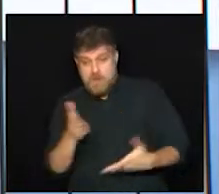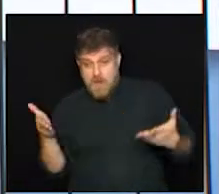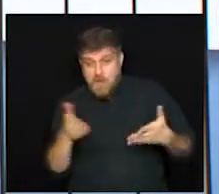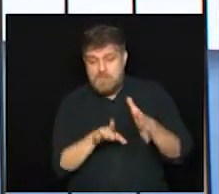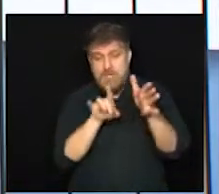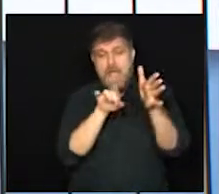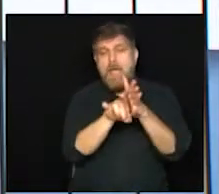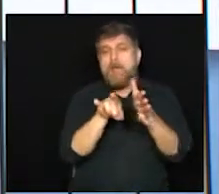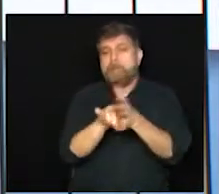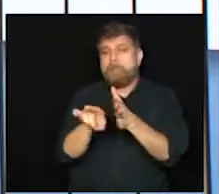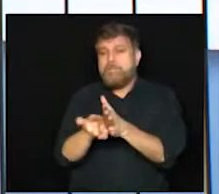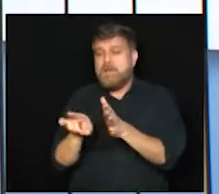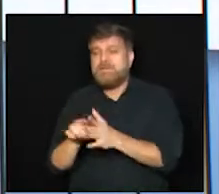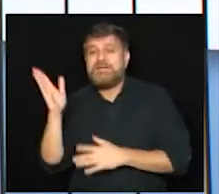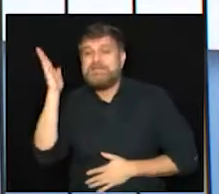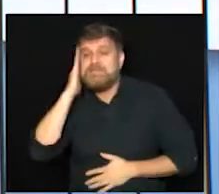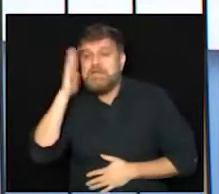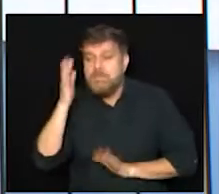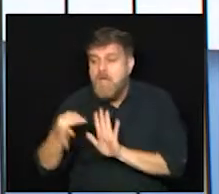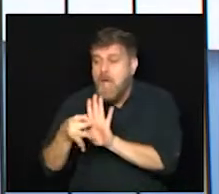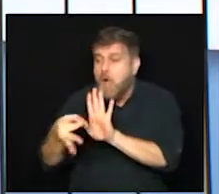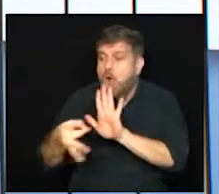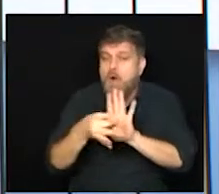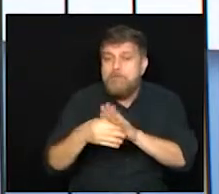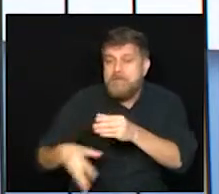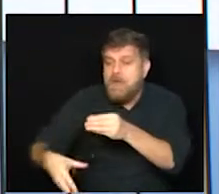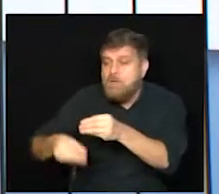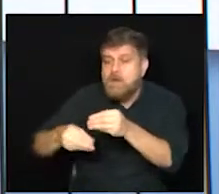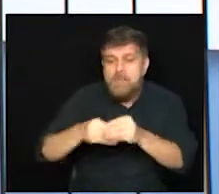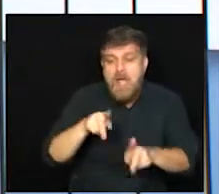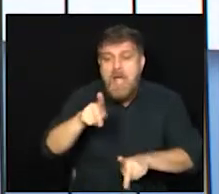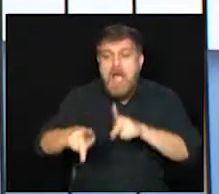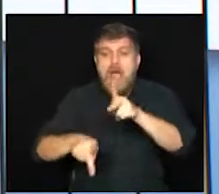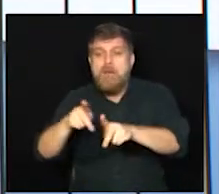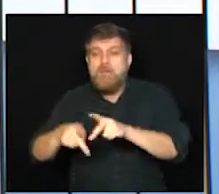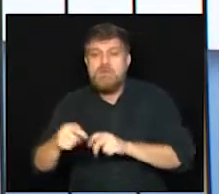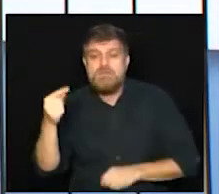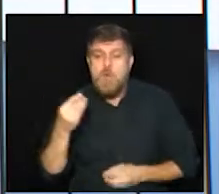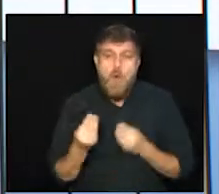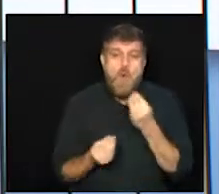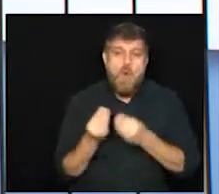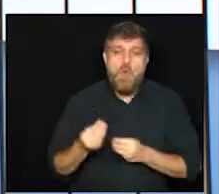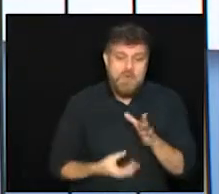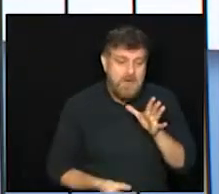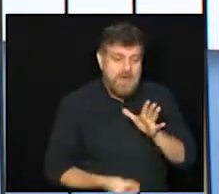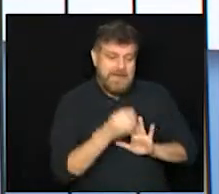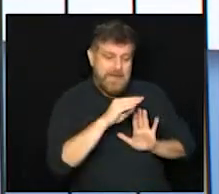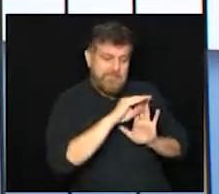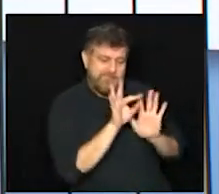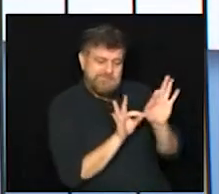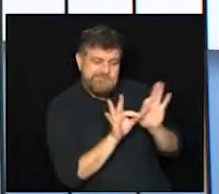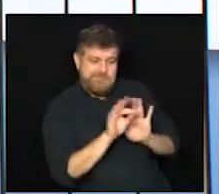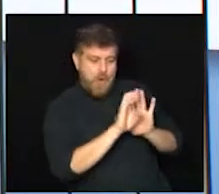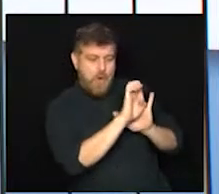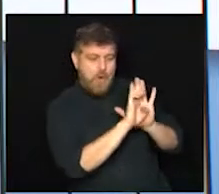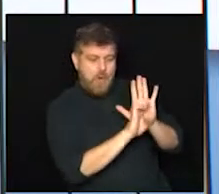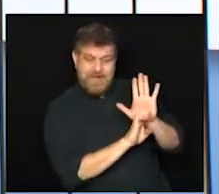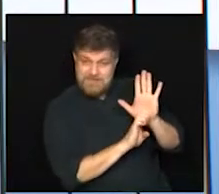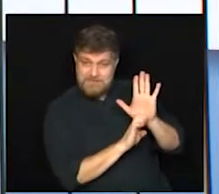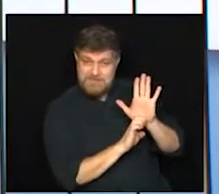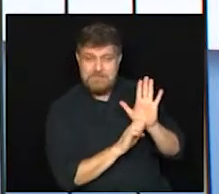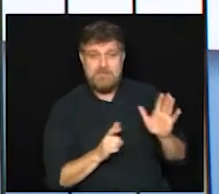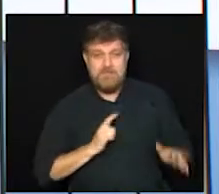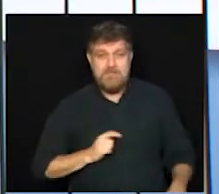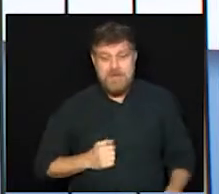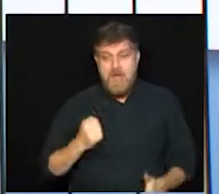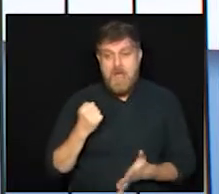consulta pública para receber contribuições da população para subsidiar a elaboração do edital de concorrência